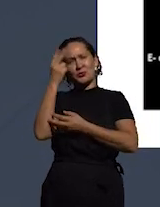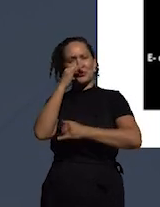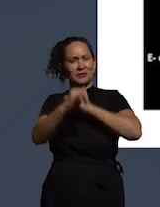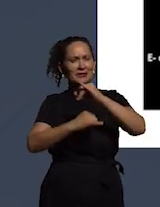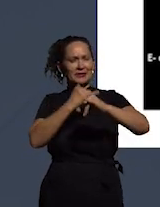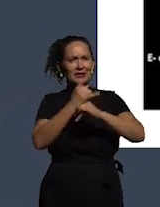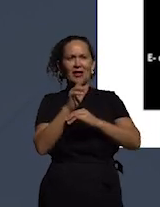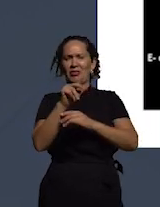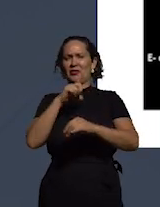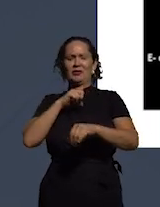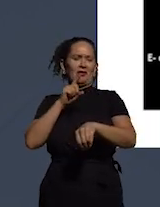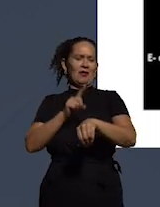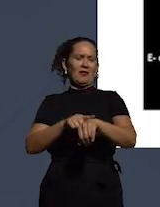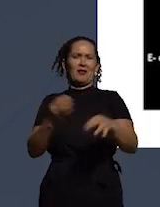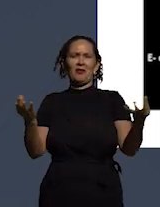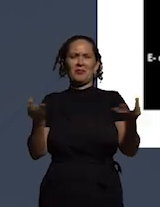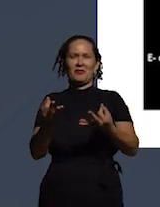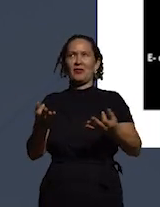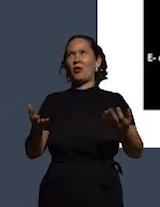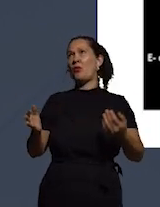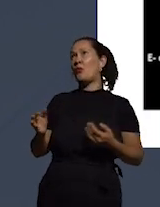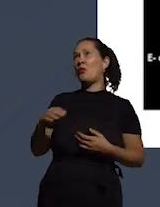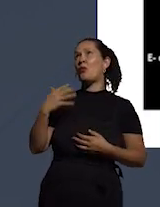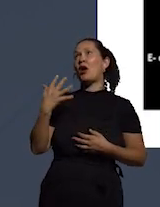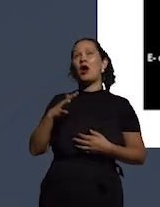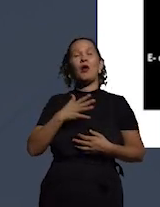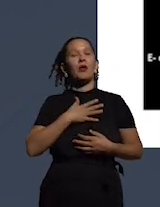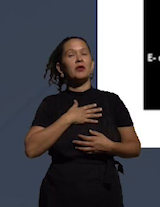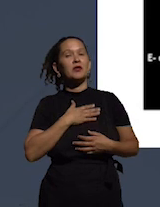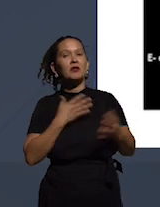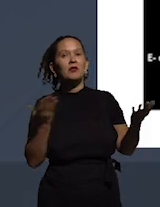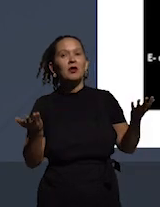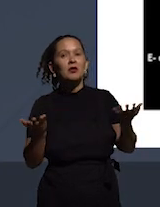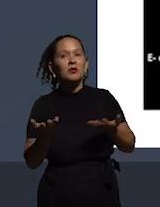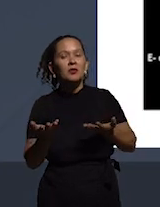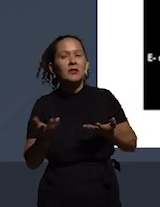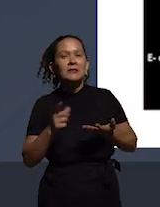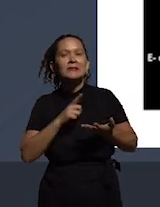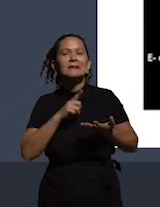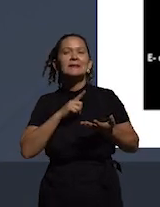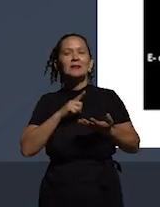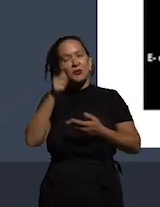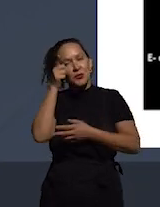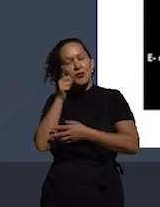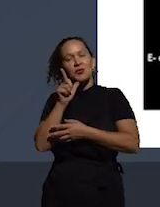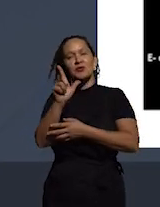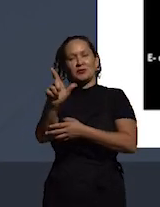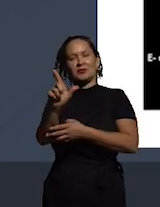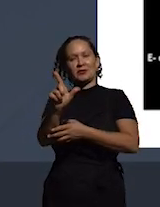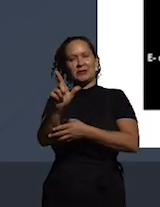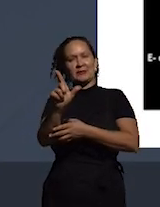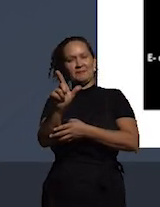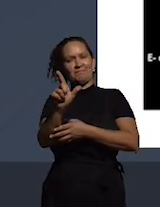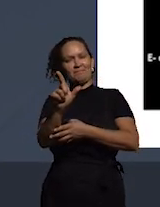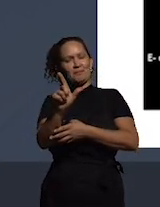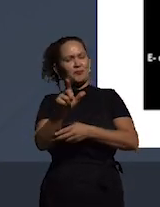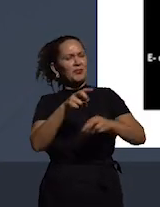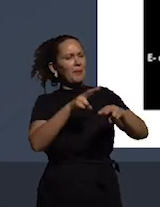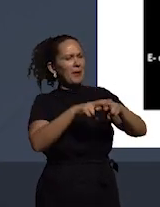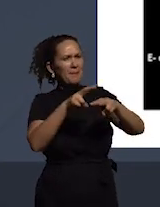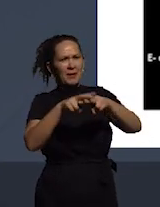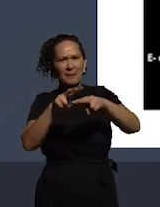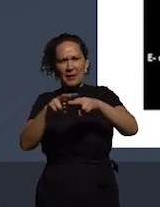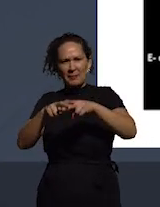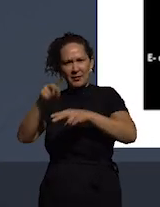um momento perfeito em que você fala nossa será que eu eu consegui condenar o número de pessoas